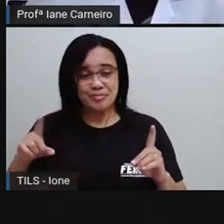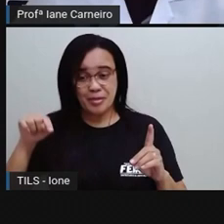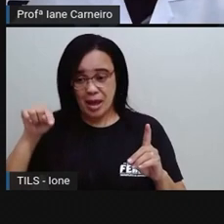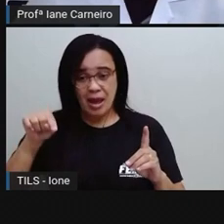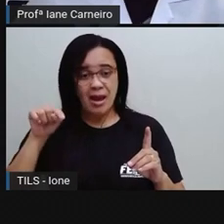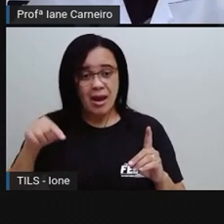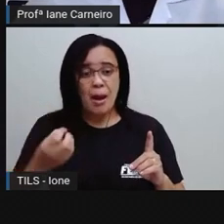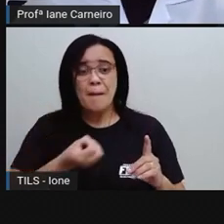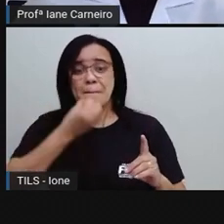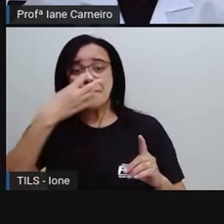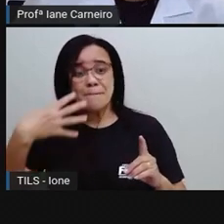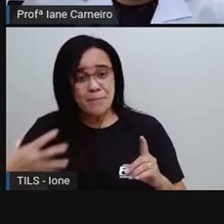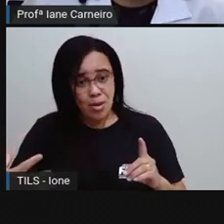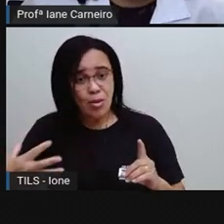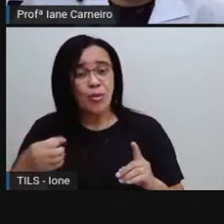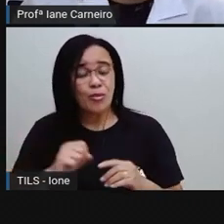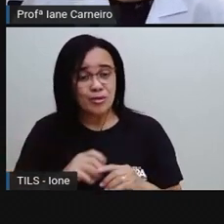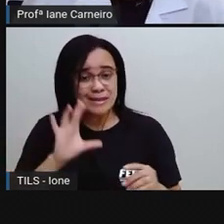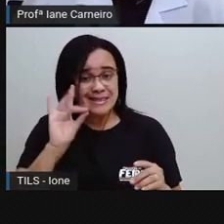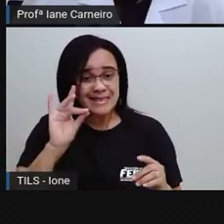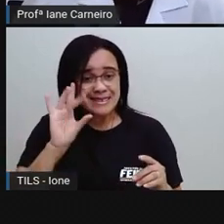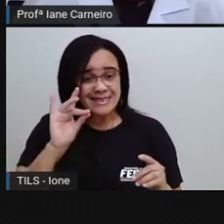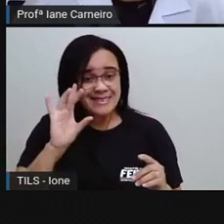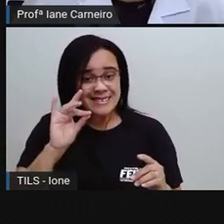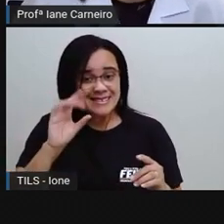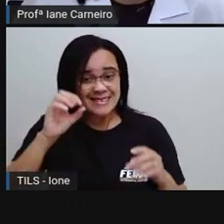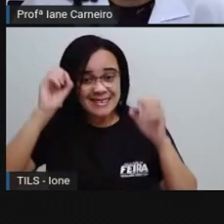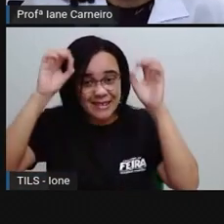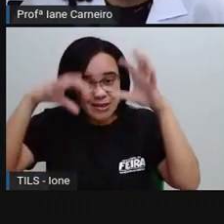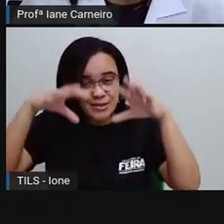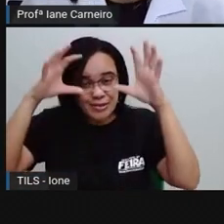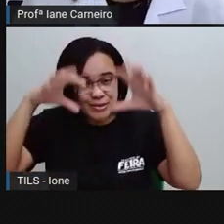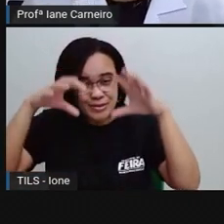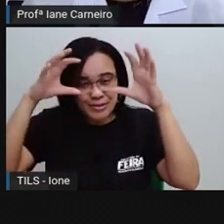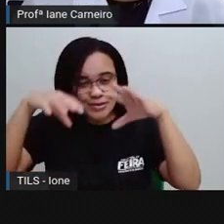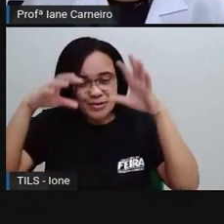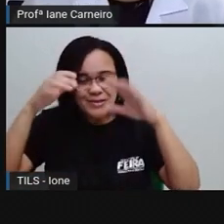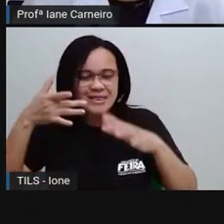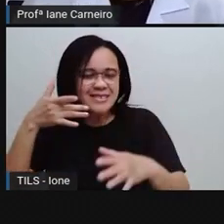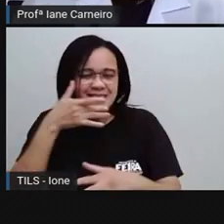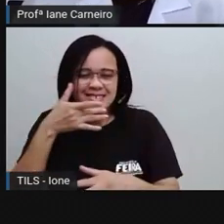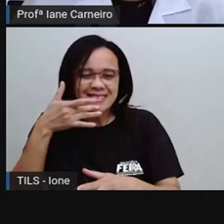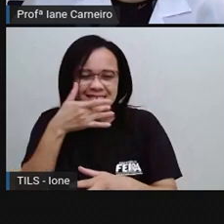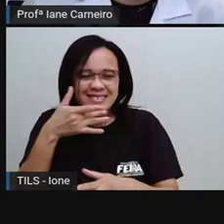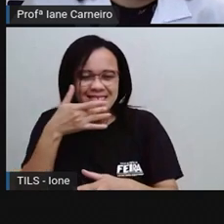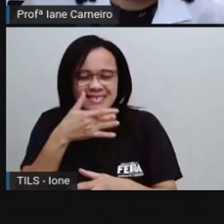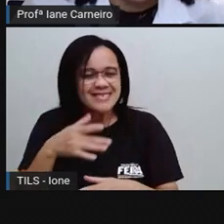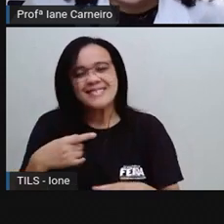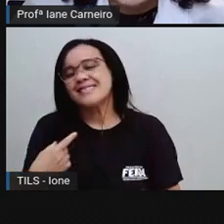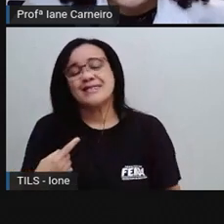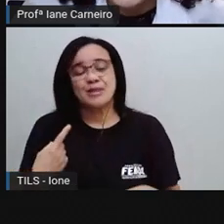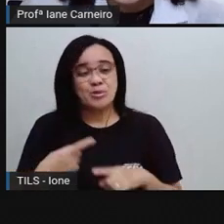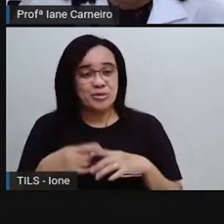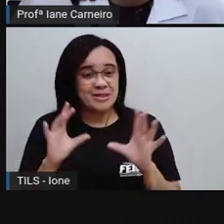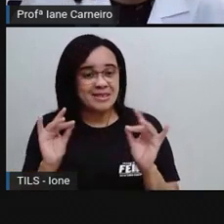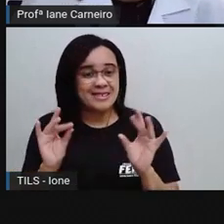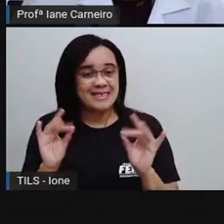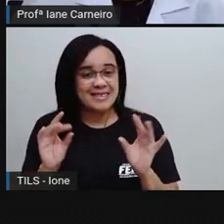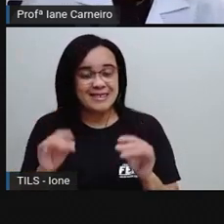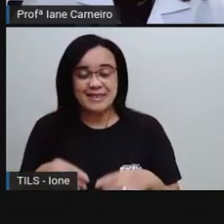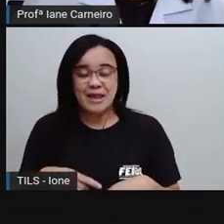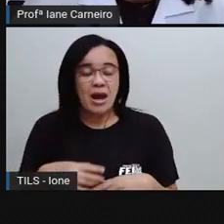E gostamos muito quando caiu esta chuvinha tão gostosa. Ficou muito